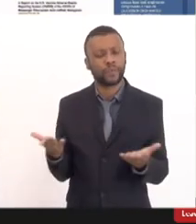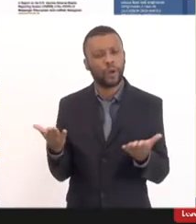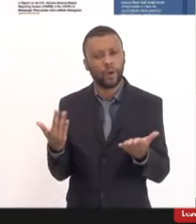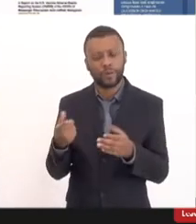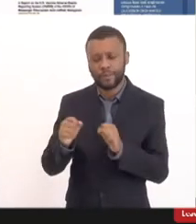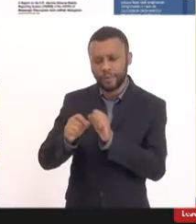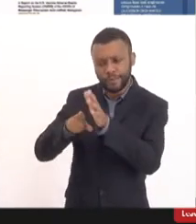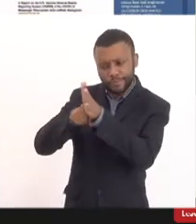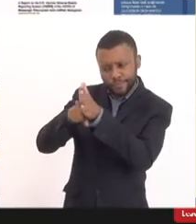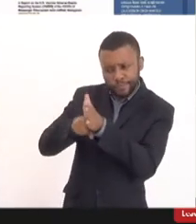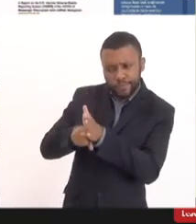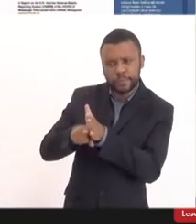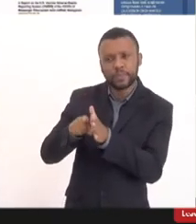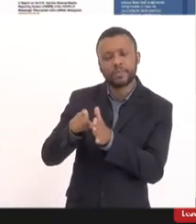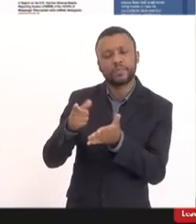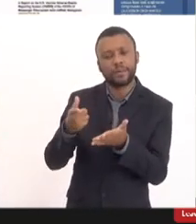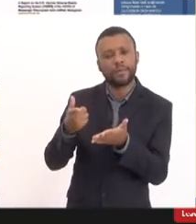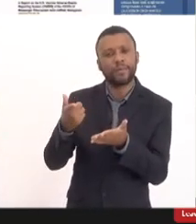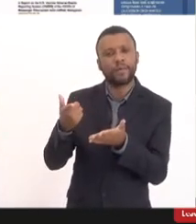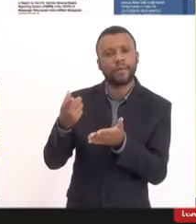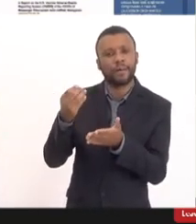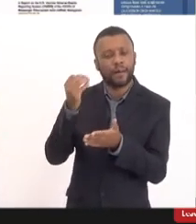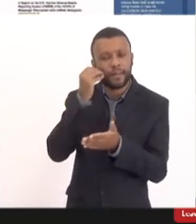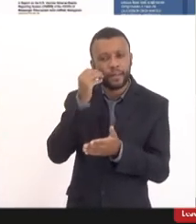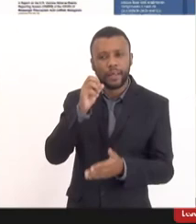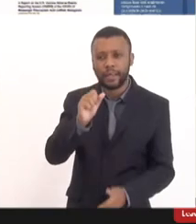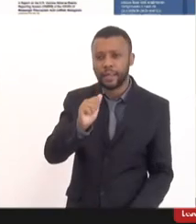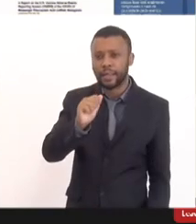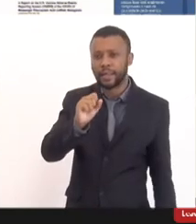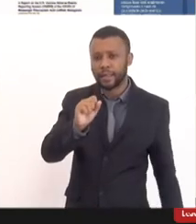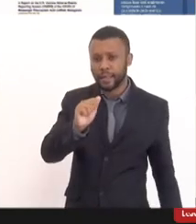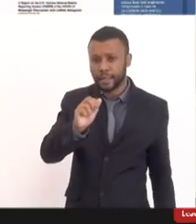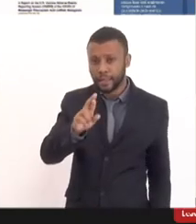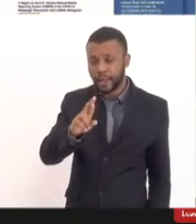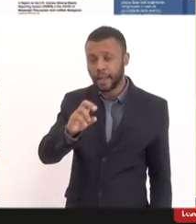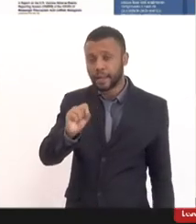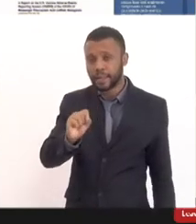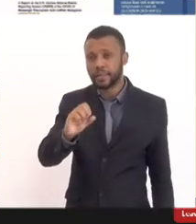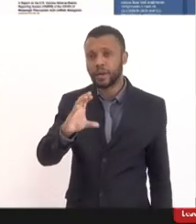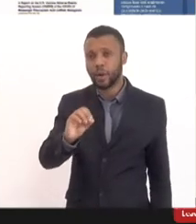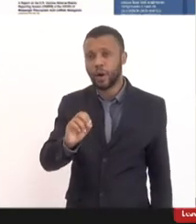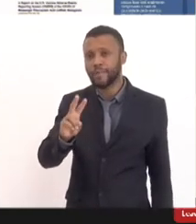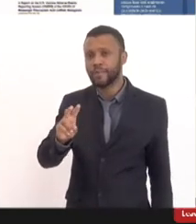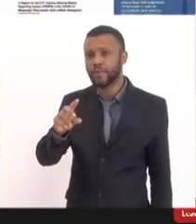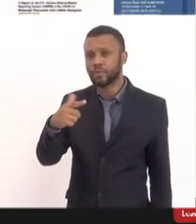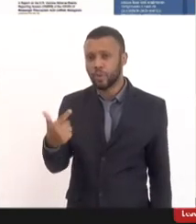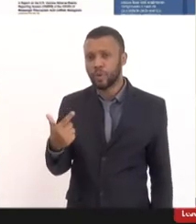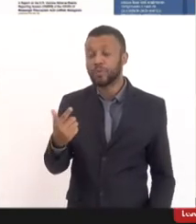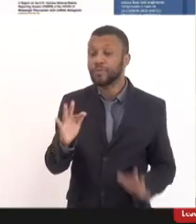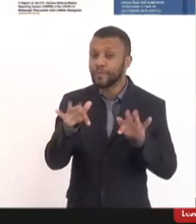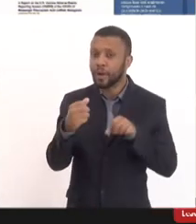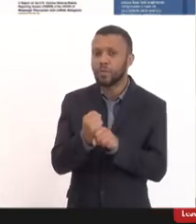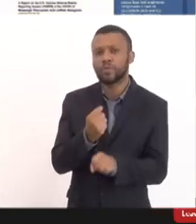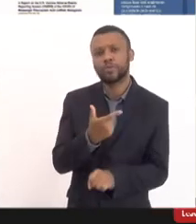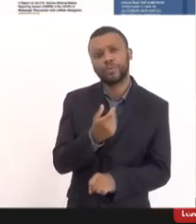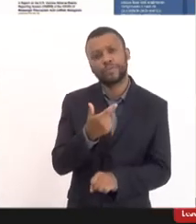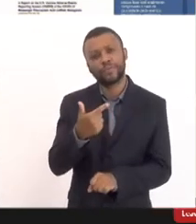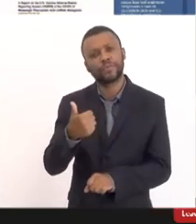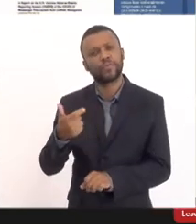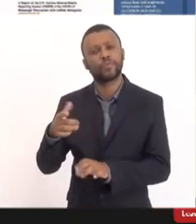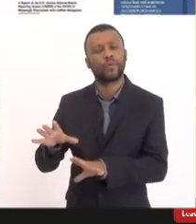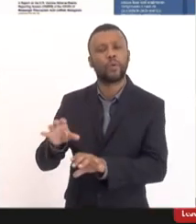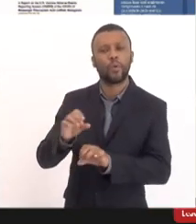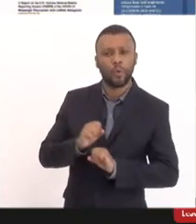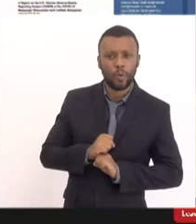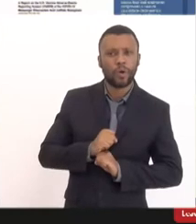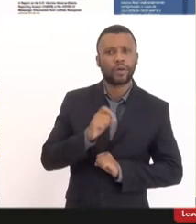de Sars-CoV-2 de antígeno eu tive Ômicron no final do ano os meus anticorpos notarizantes estão acima do